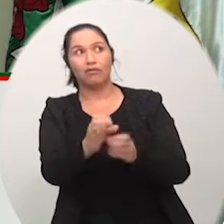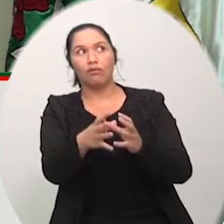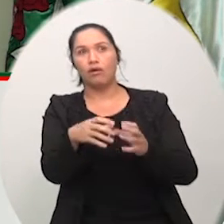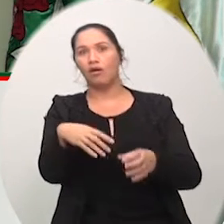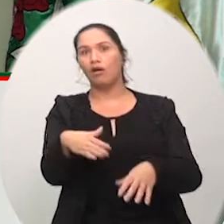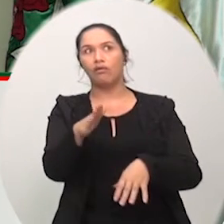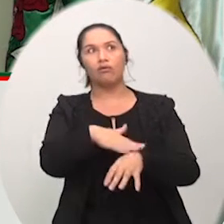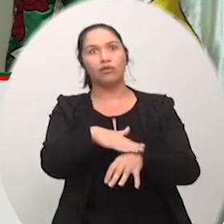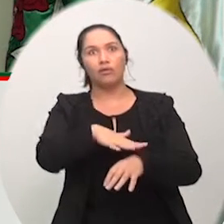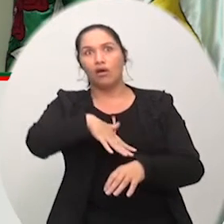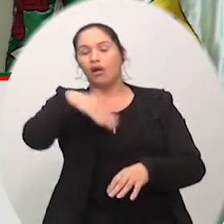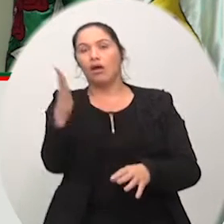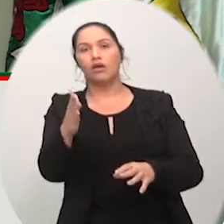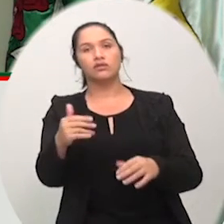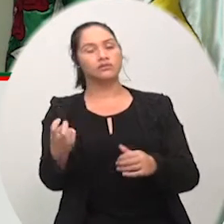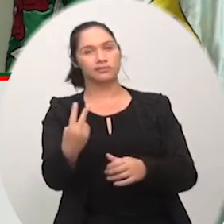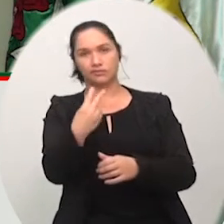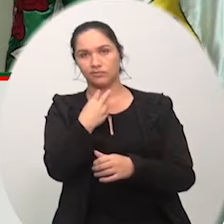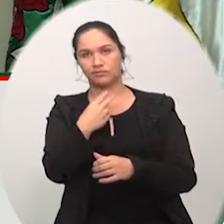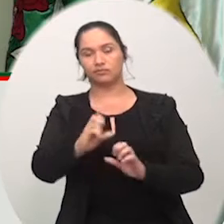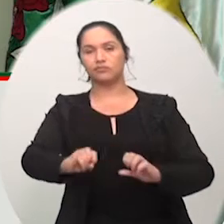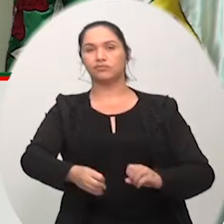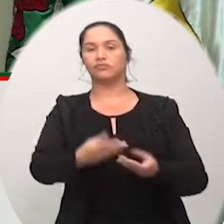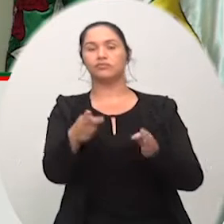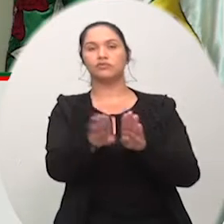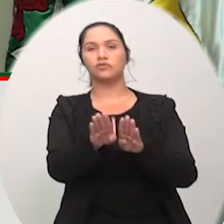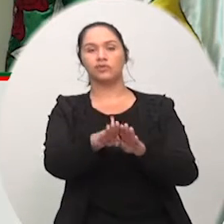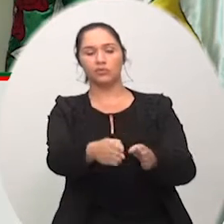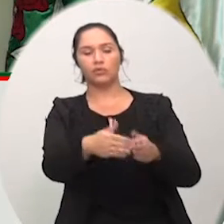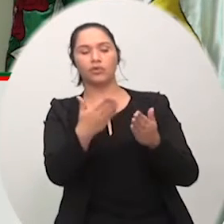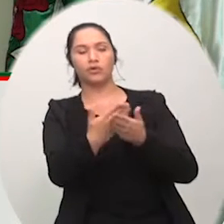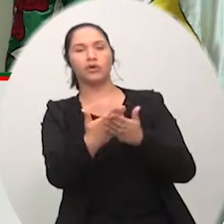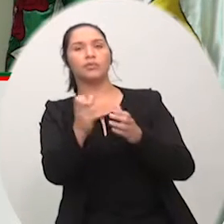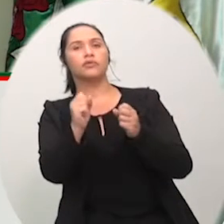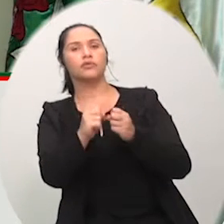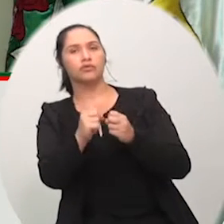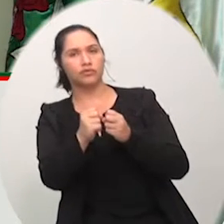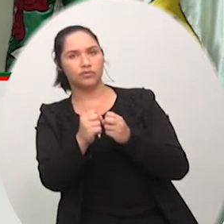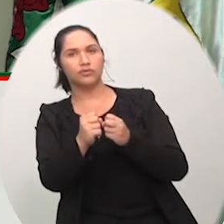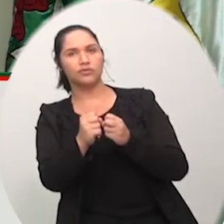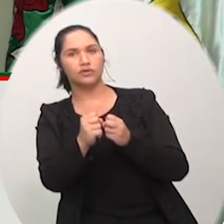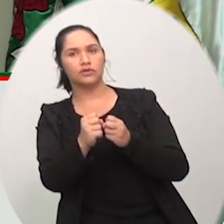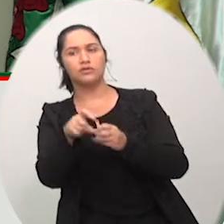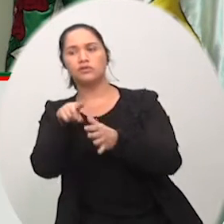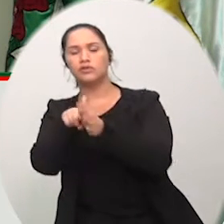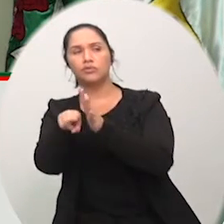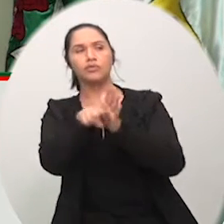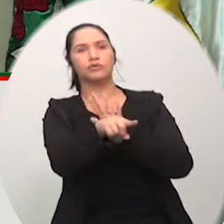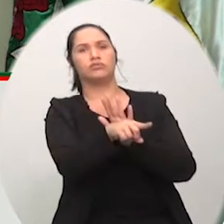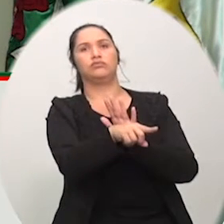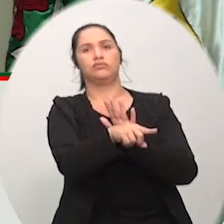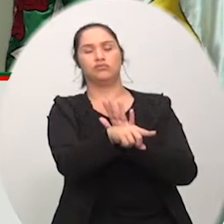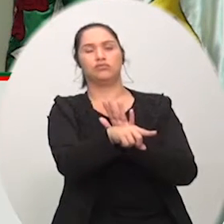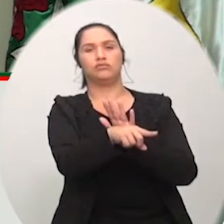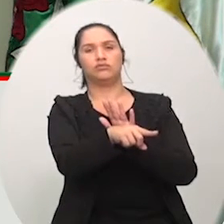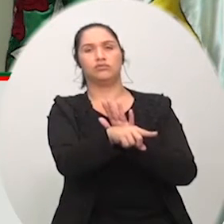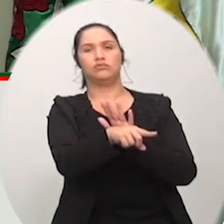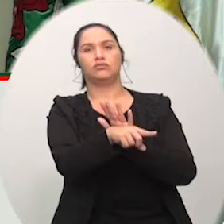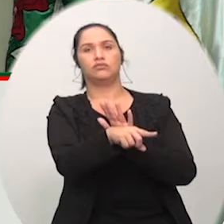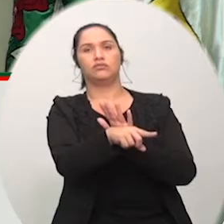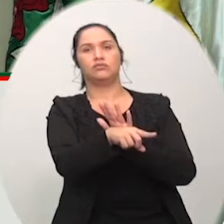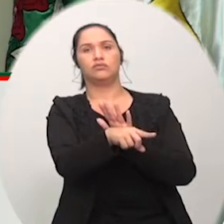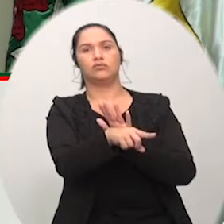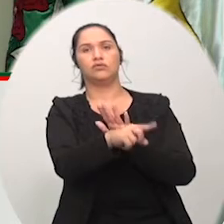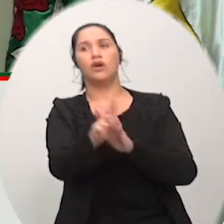inclusive até, já tem até requerimento que a vai querer fazer, perguntando de alguns que já tiveram esse tipo de contrato